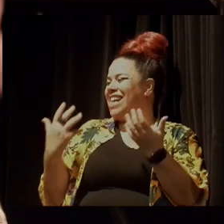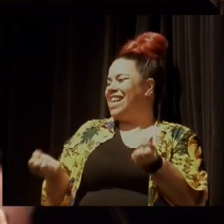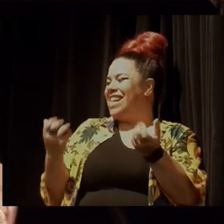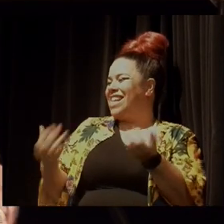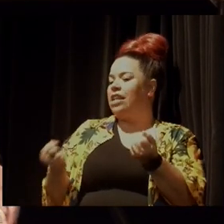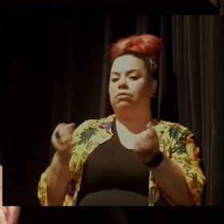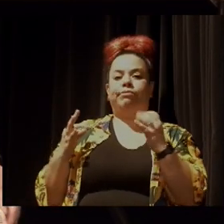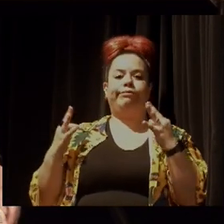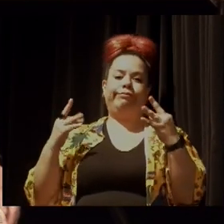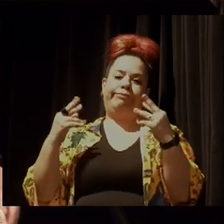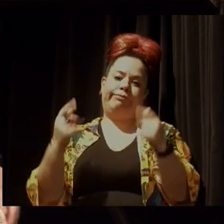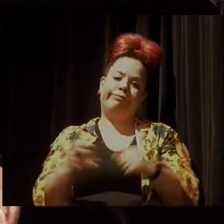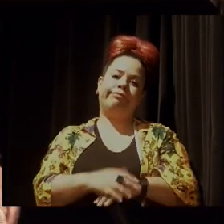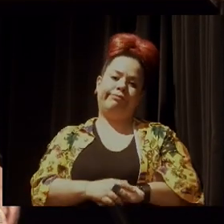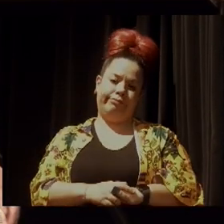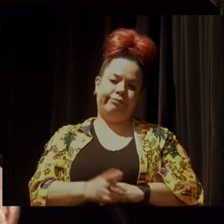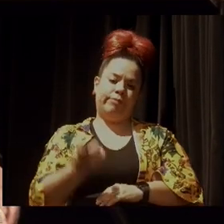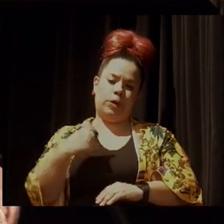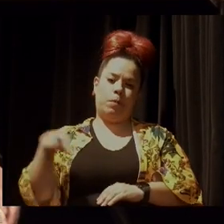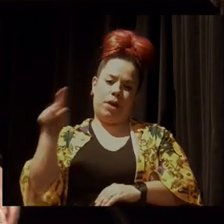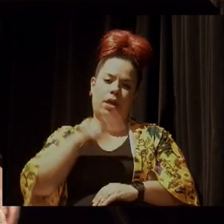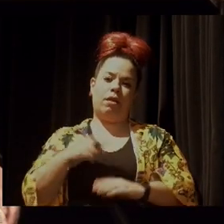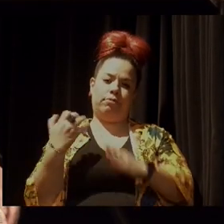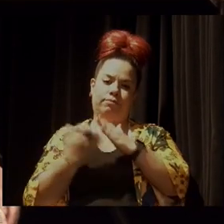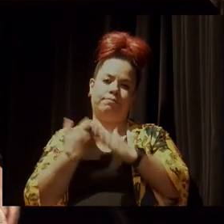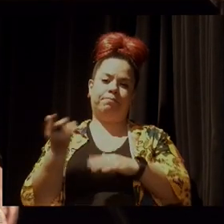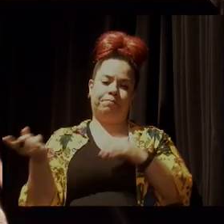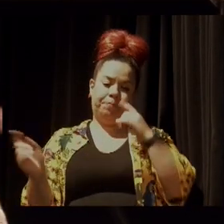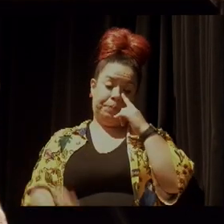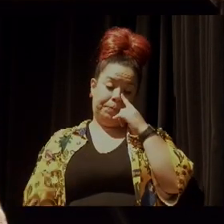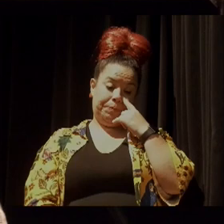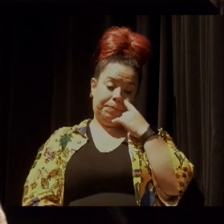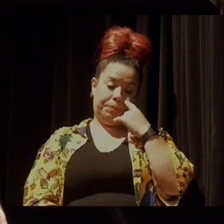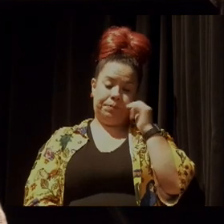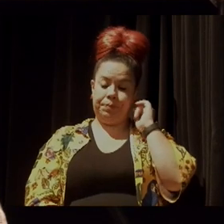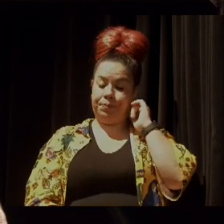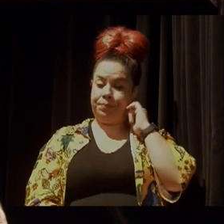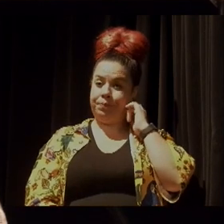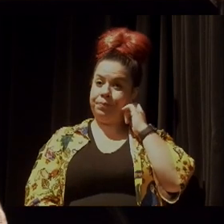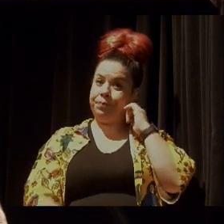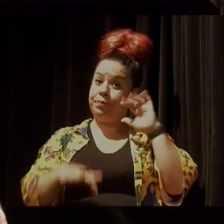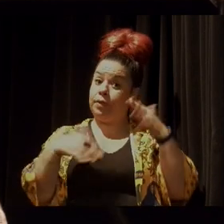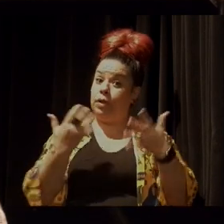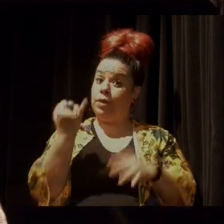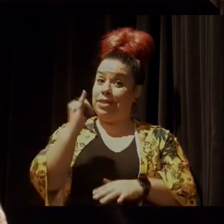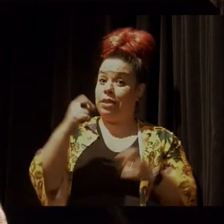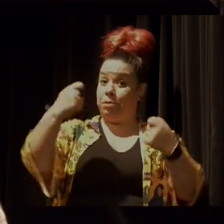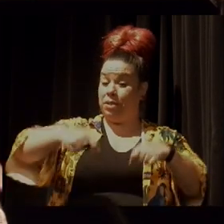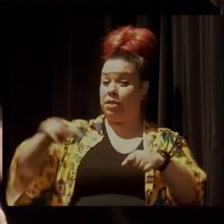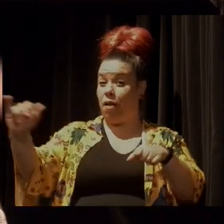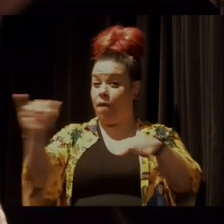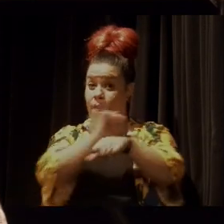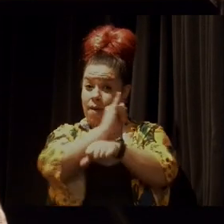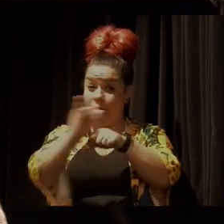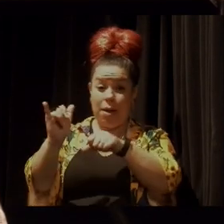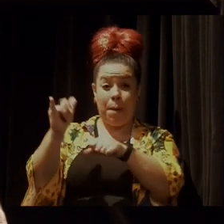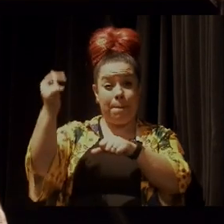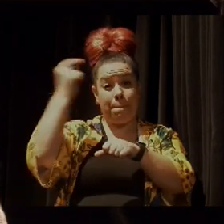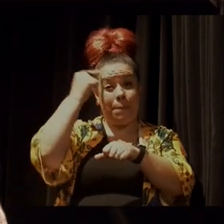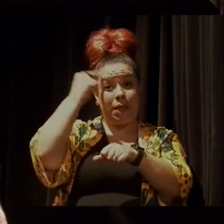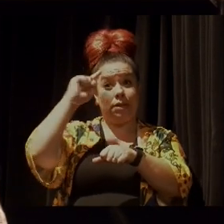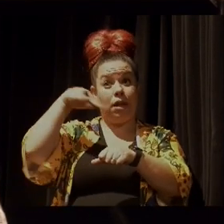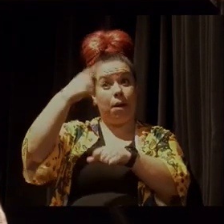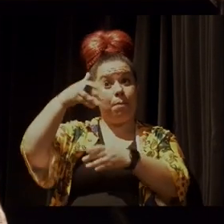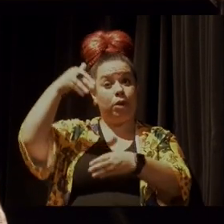muito receptivo a esse estado de coisas. Então, se a gente precisa traçar como meta para a próxima